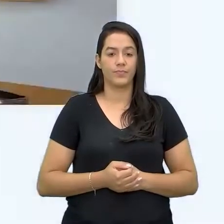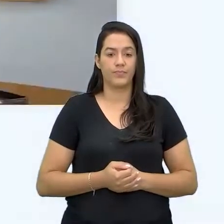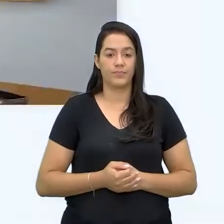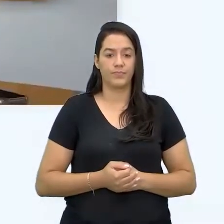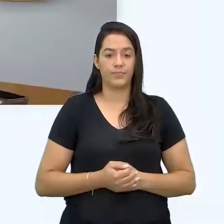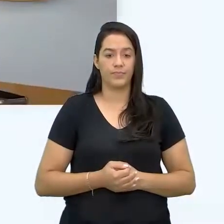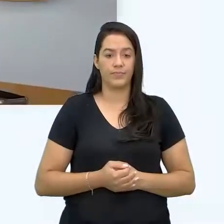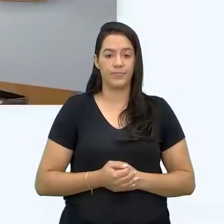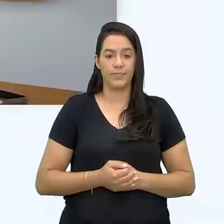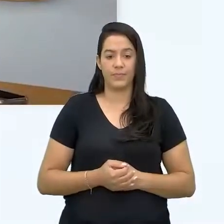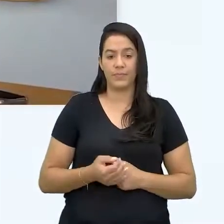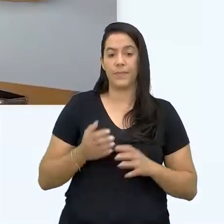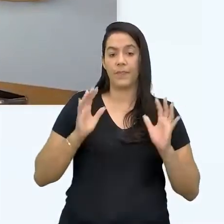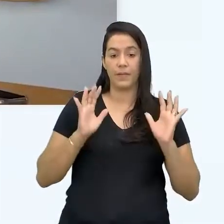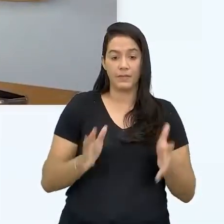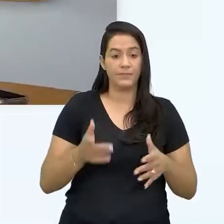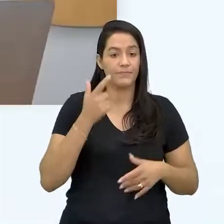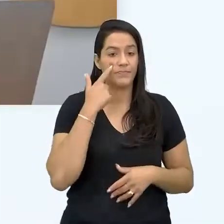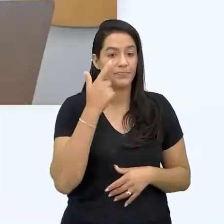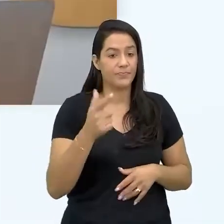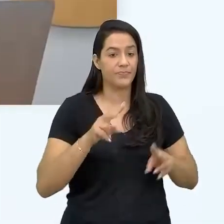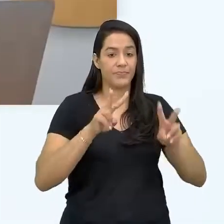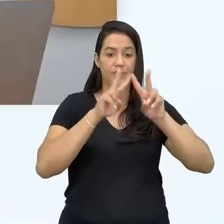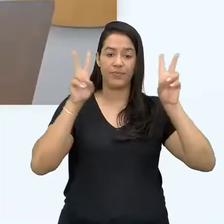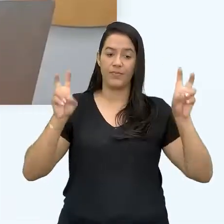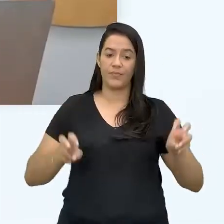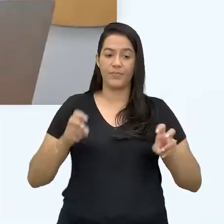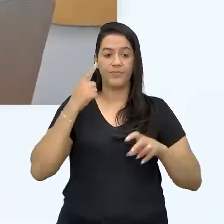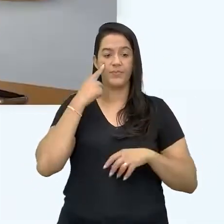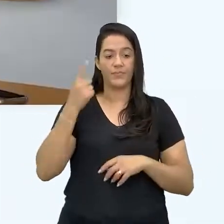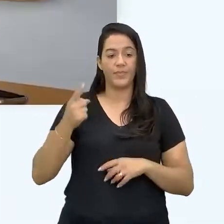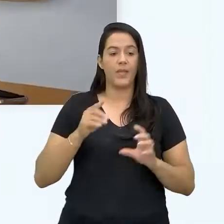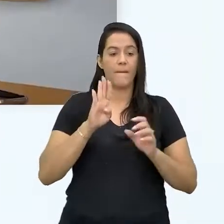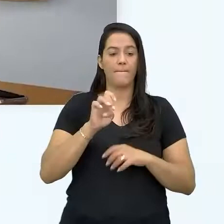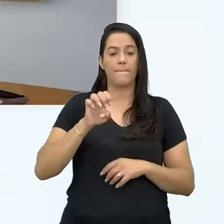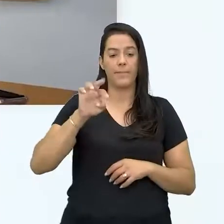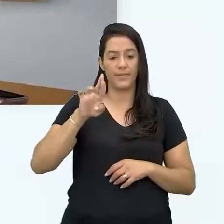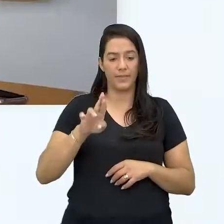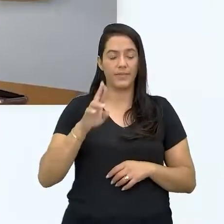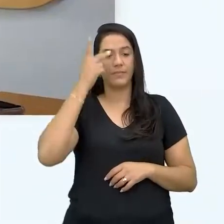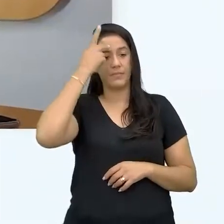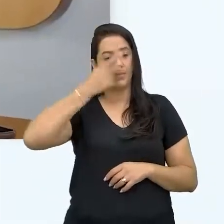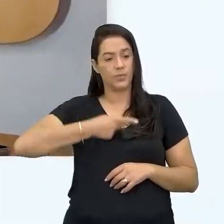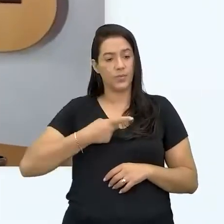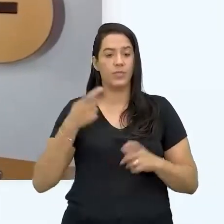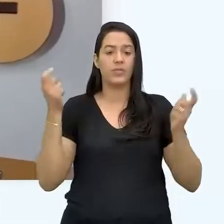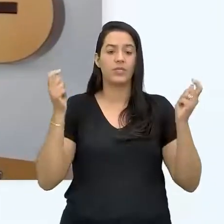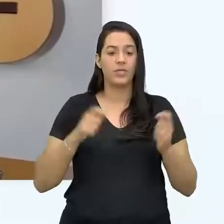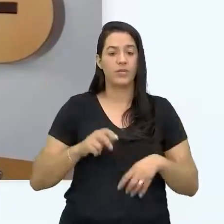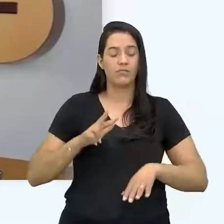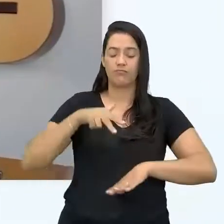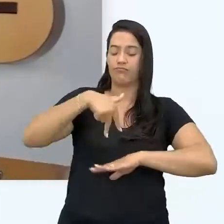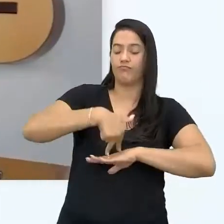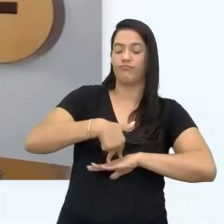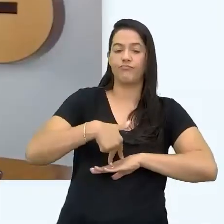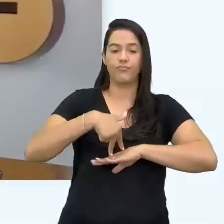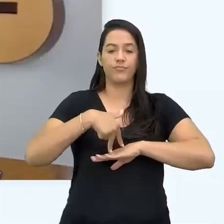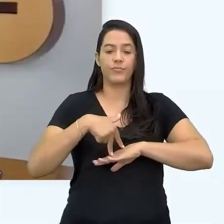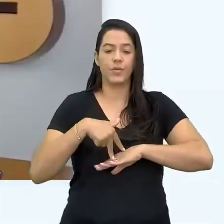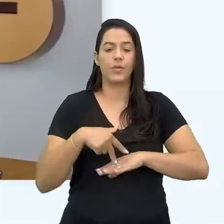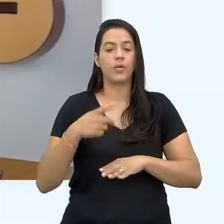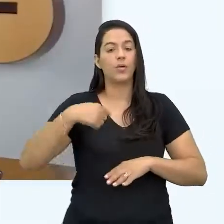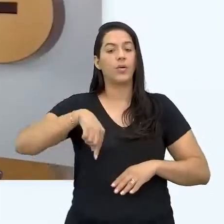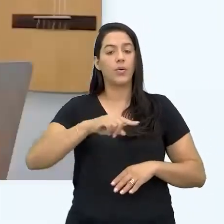Você já me viu aqui falando muito sobre um tema chamado branding pessoal, a maneira de você se posicionar, né, se colocar